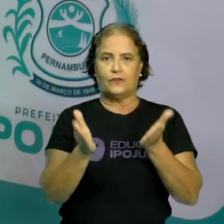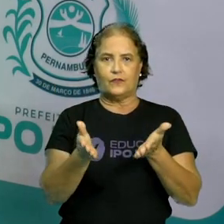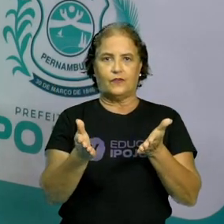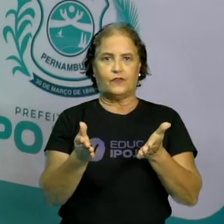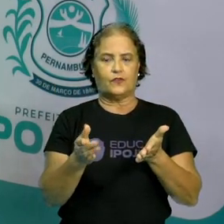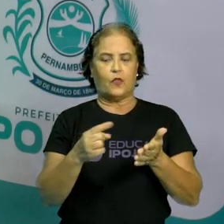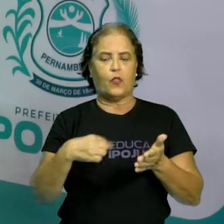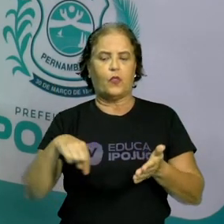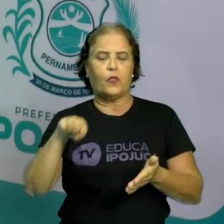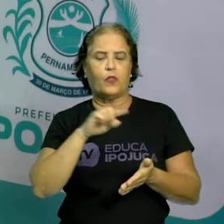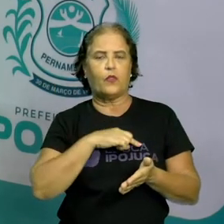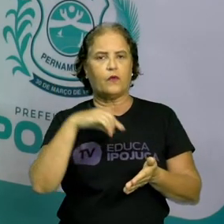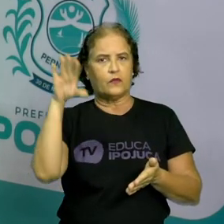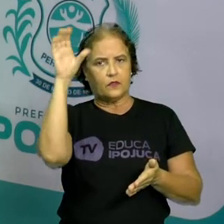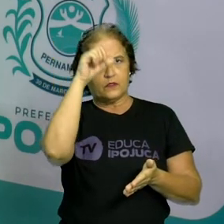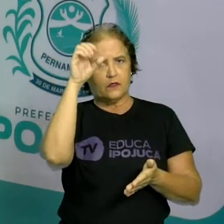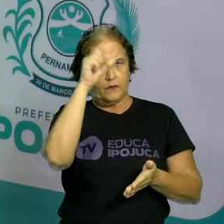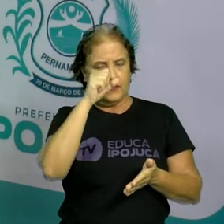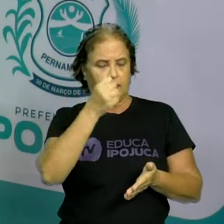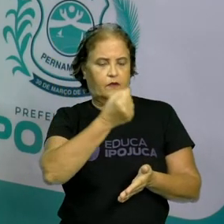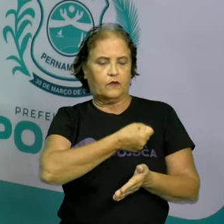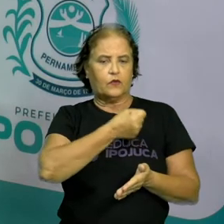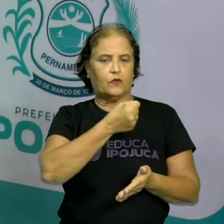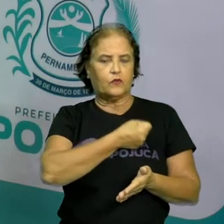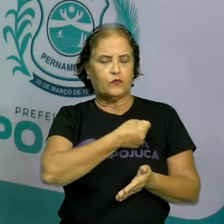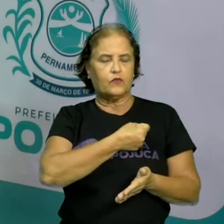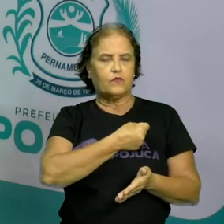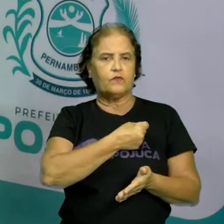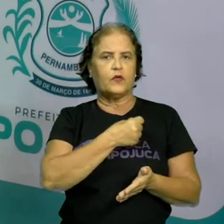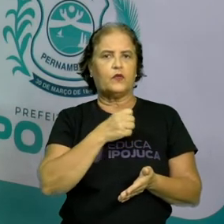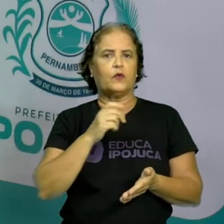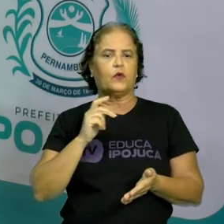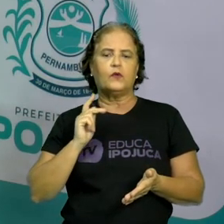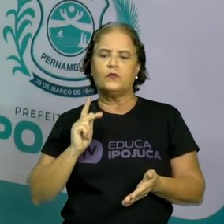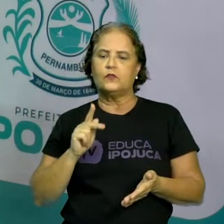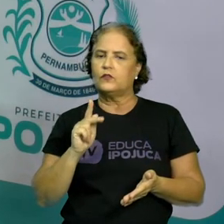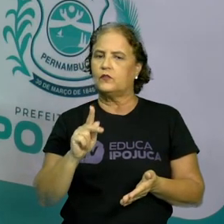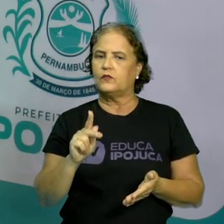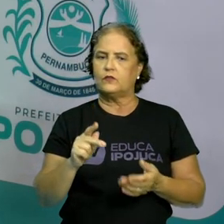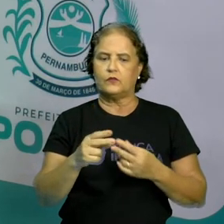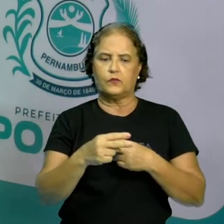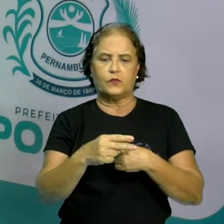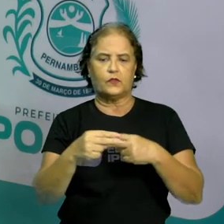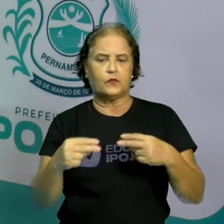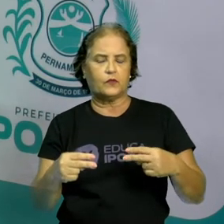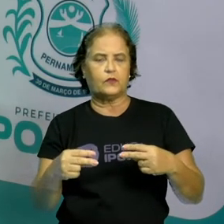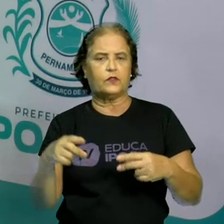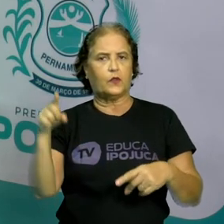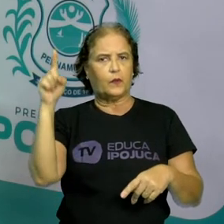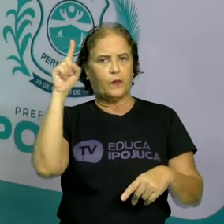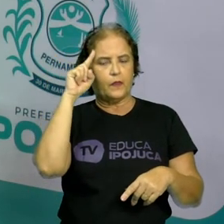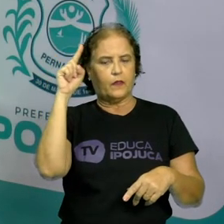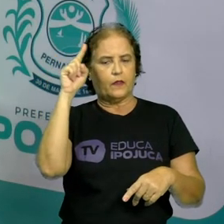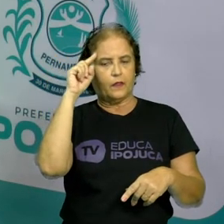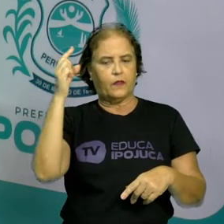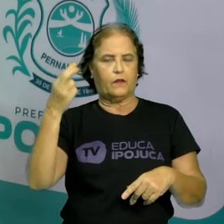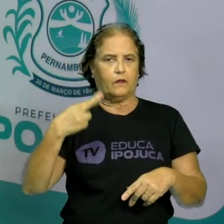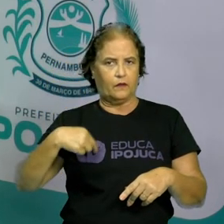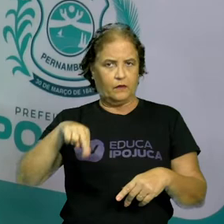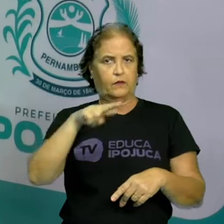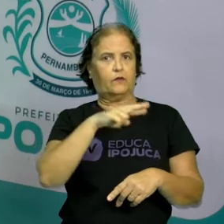aprendemos que os números, eles estão presentes em muitas situações do nosso dia a dia.